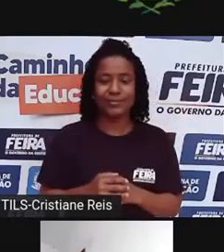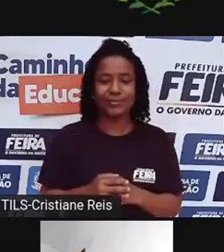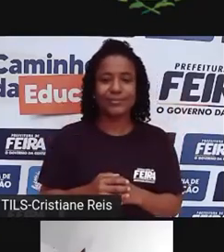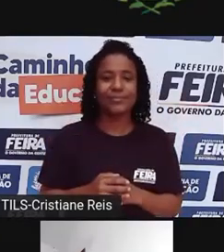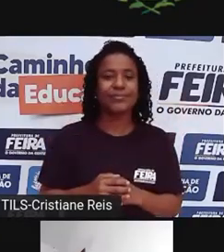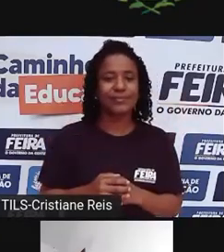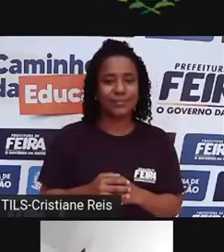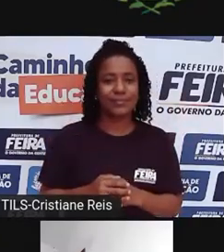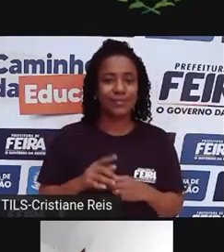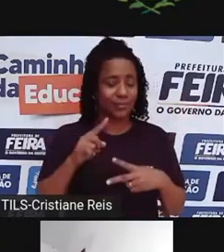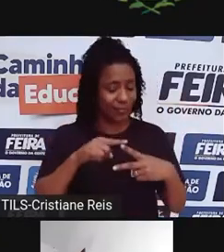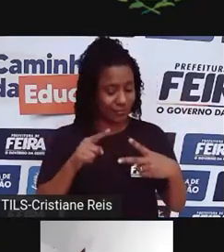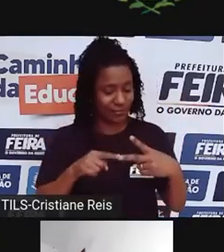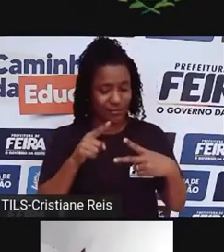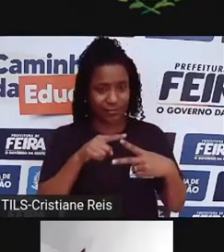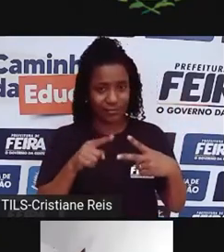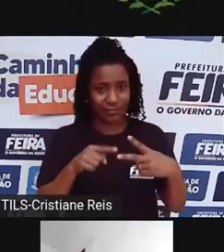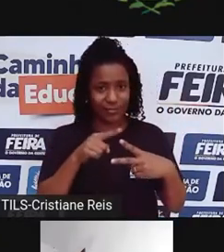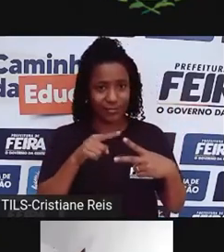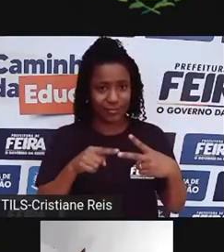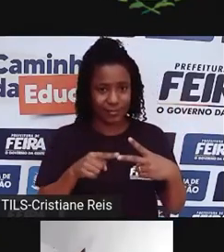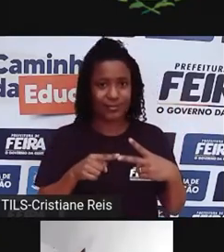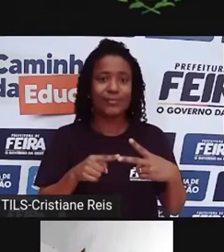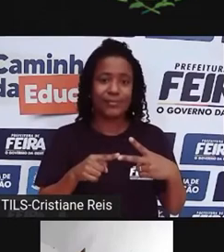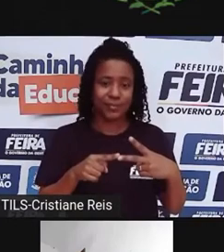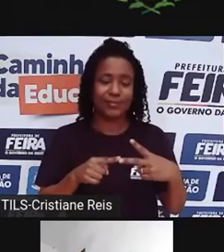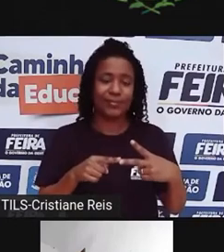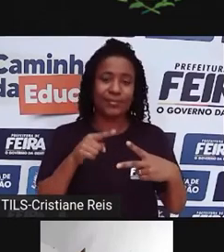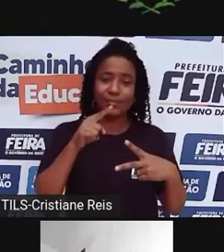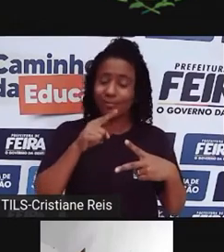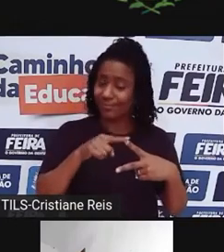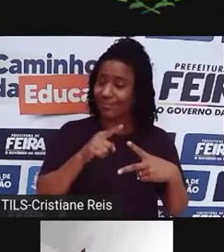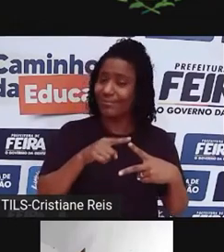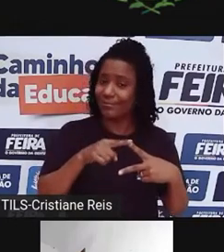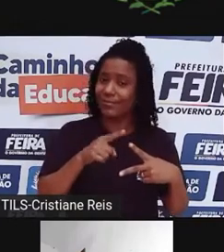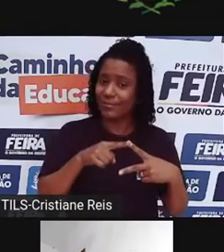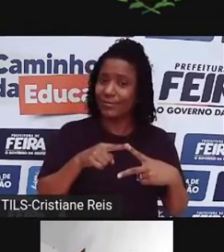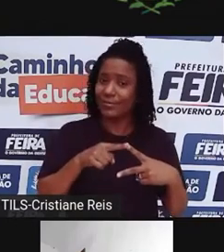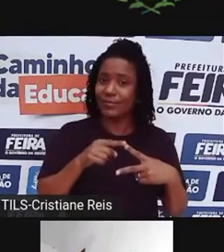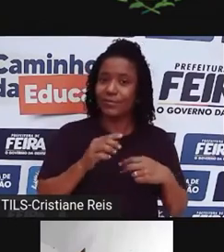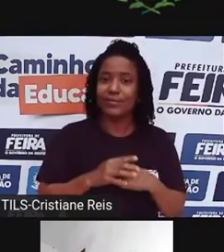duas coisas. A quem, para a gente encerrar, a quem interessa